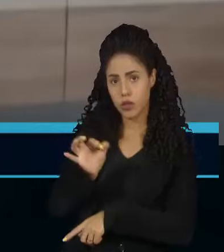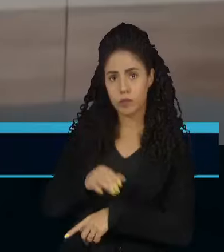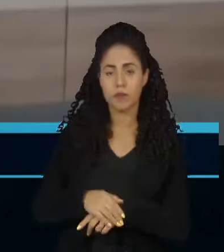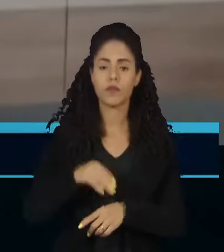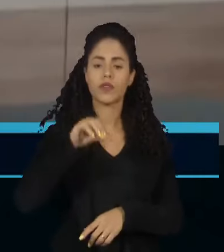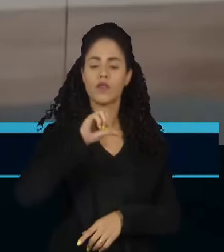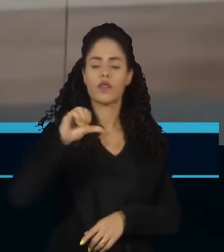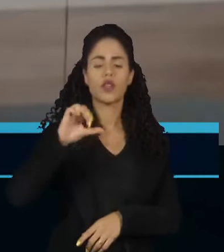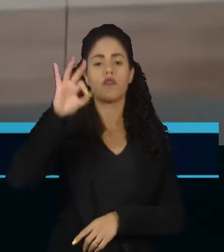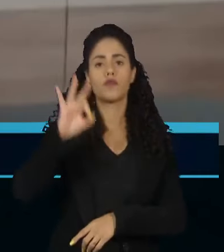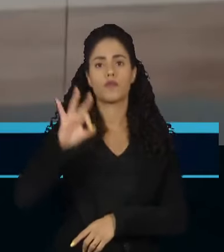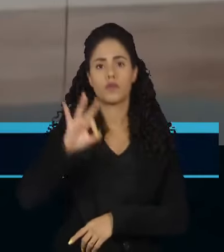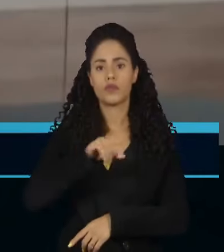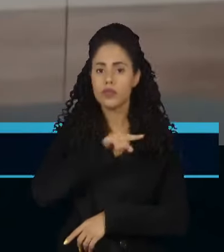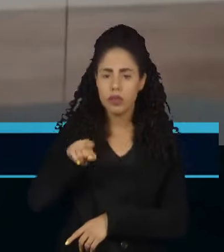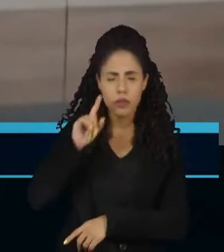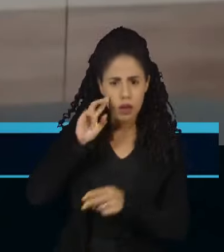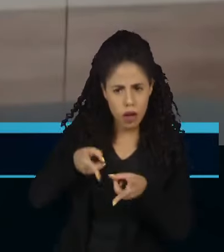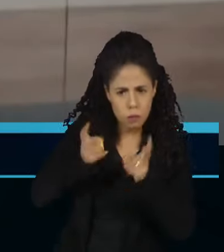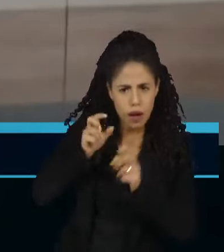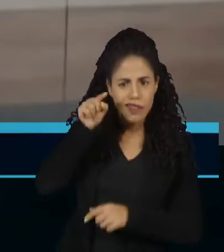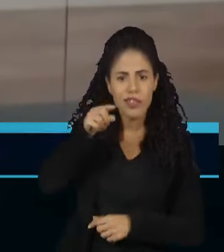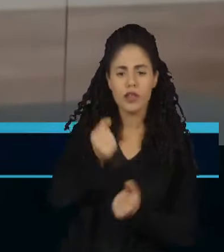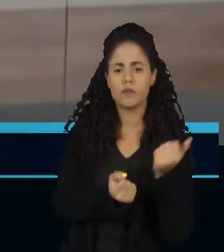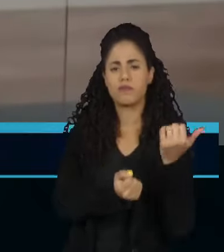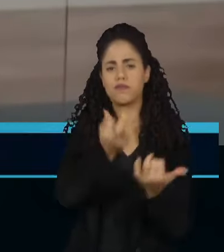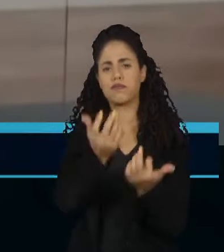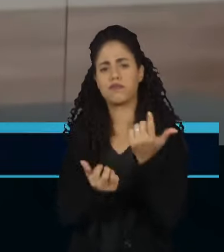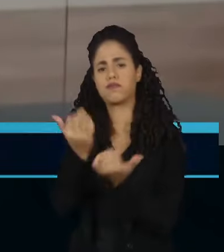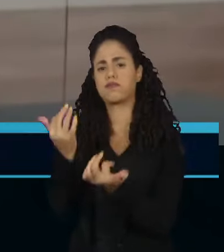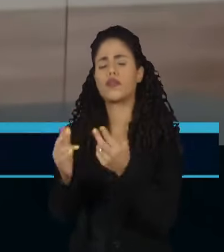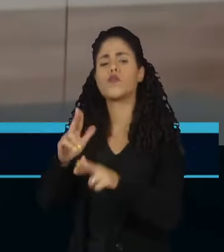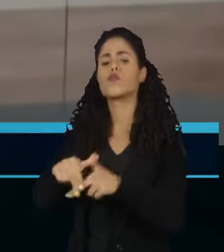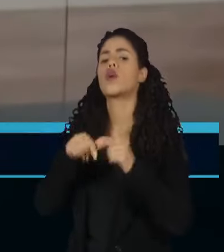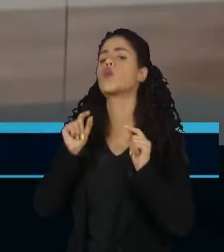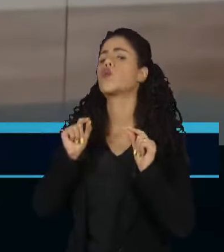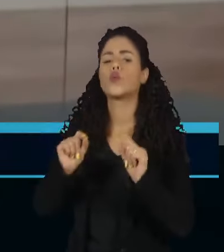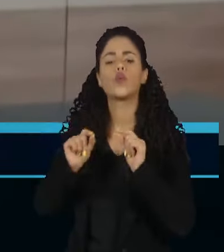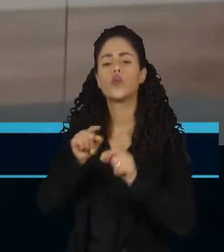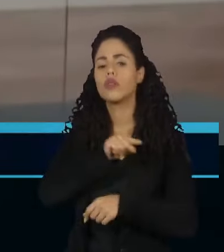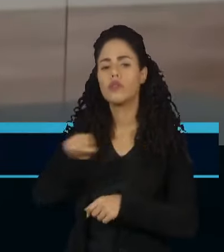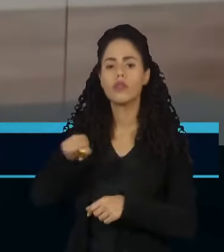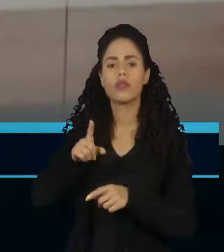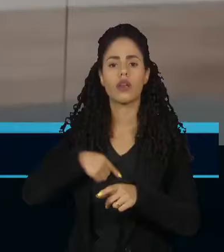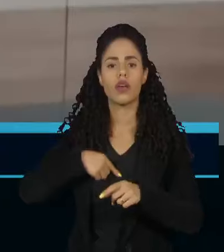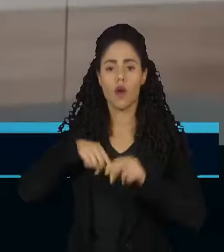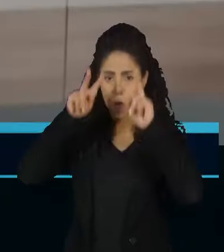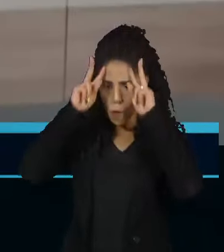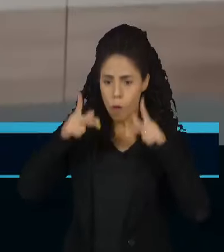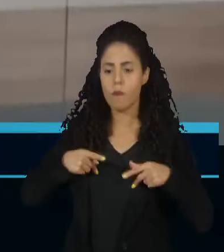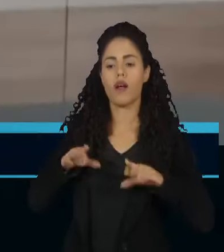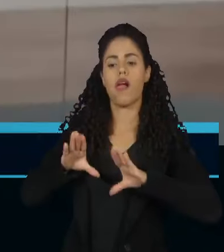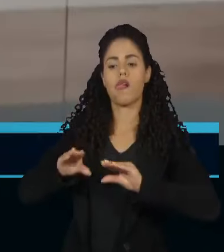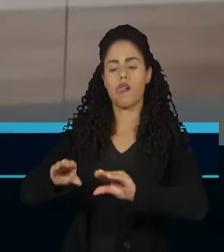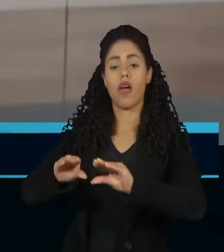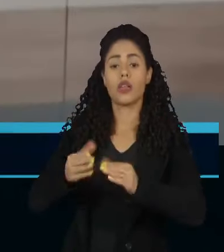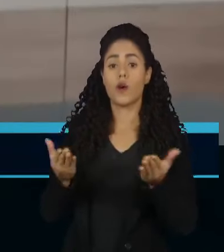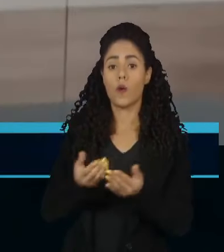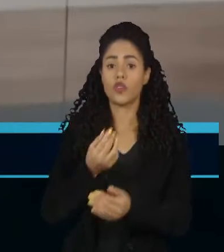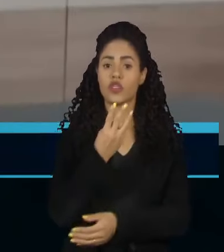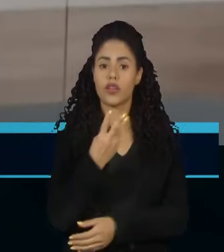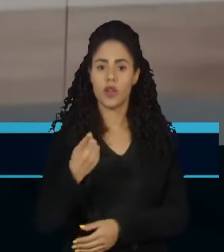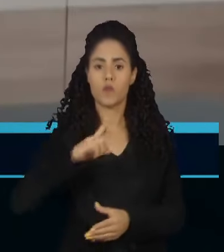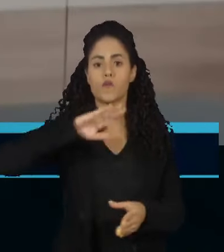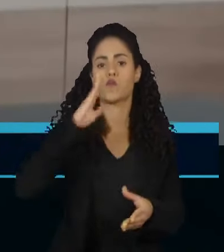,9% desses incêndios foram causados pela ação humana. Então, hoje, tem 31